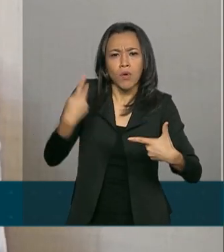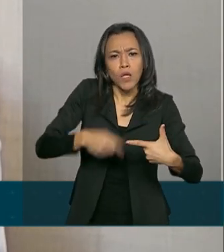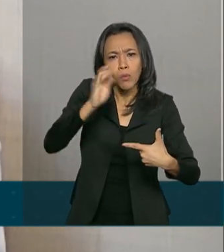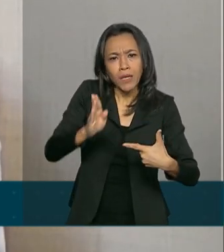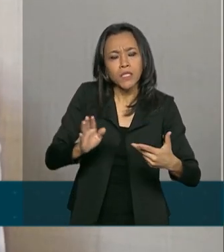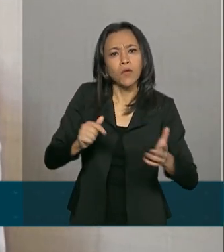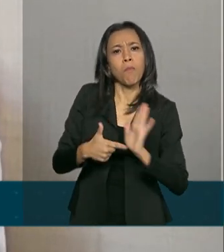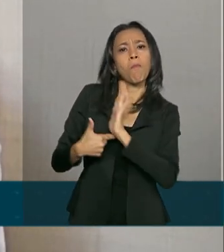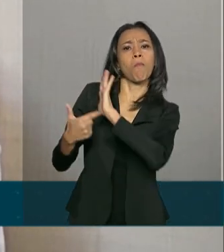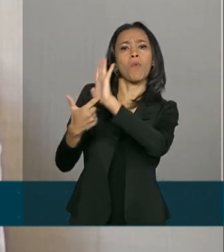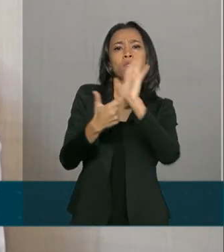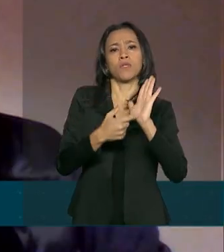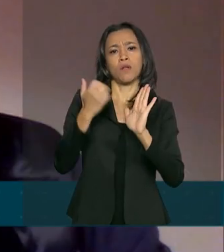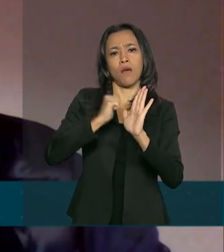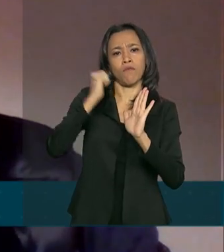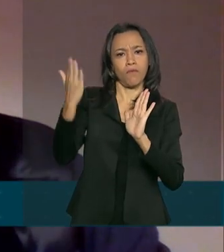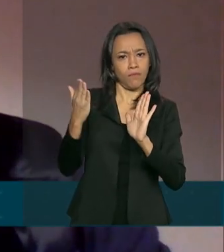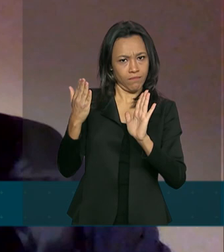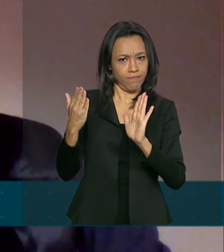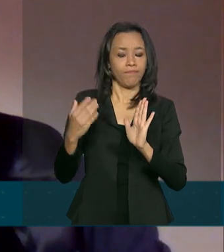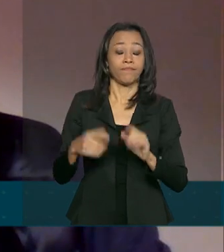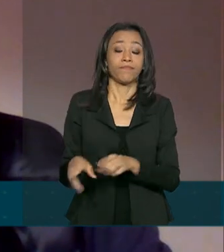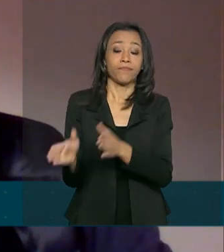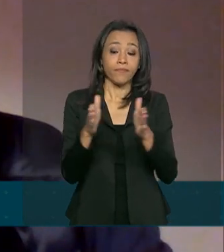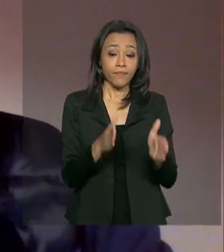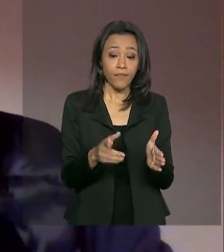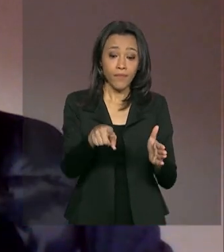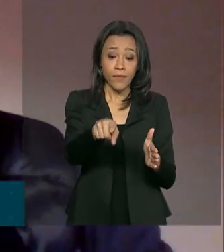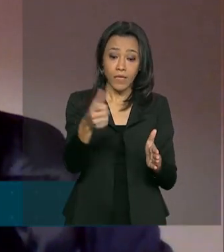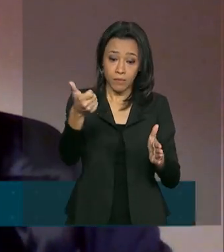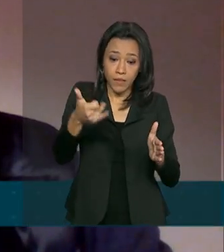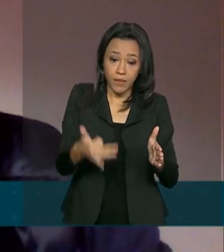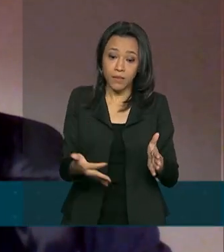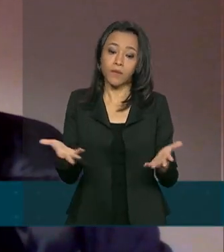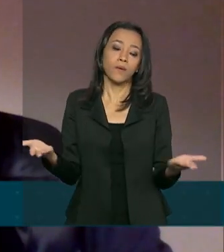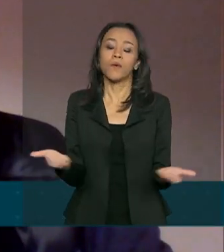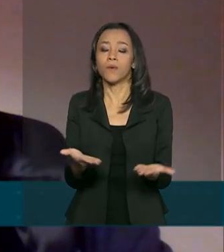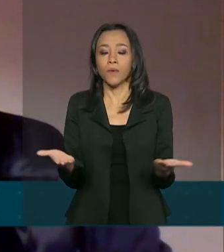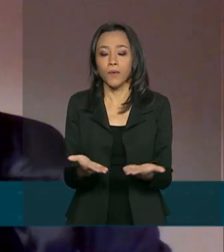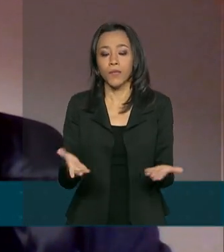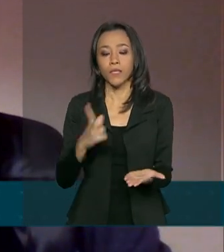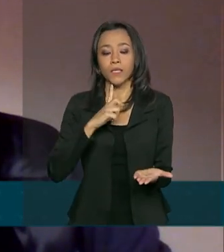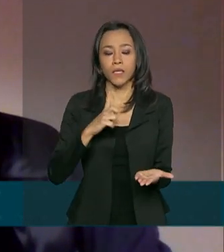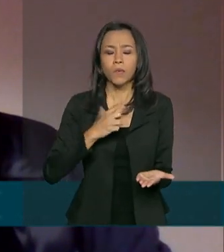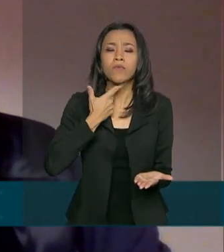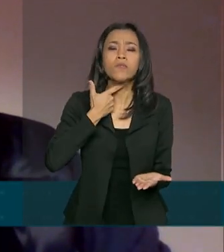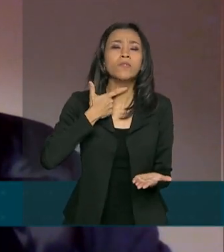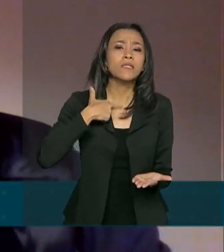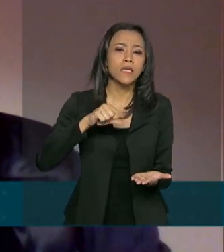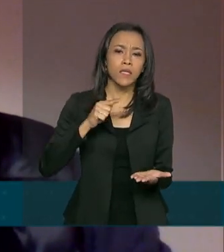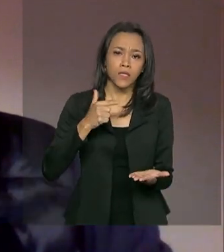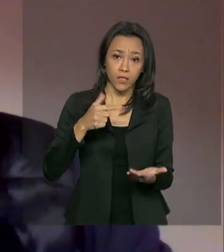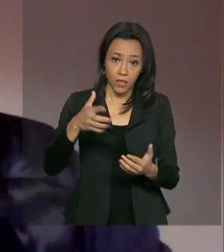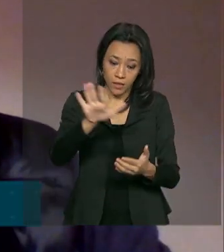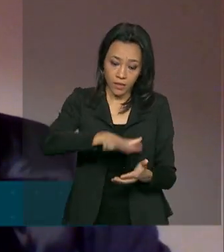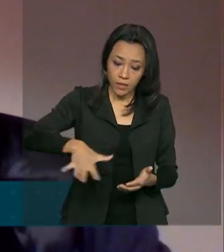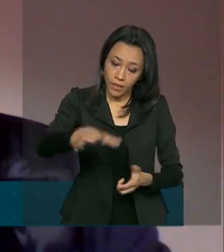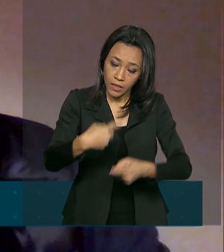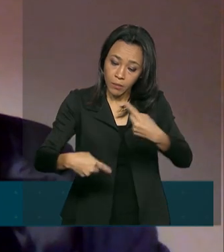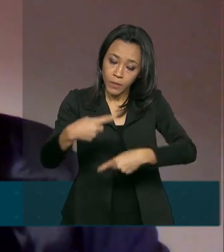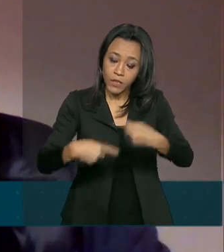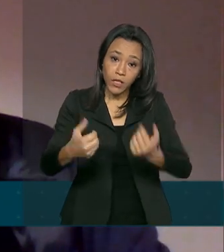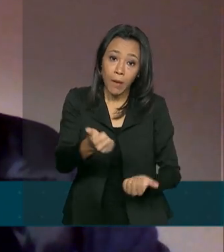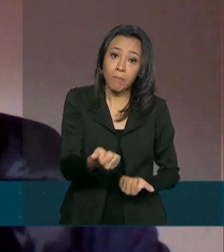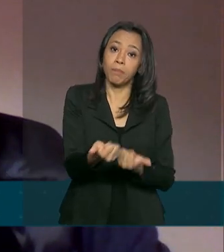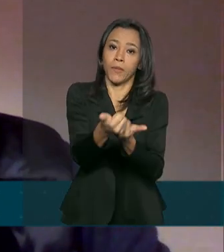parceria com a Apex Brasil. Existe hoje uma vontade política de apoiar o setor. Nós